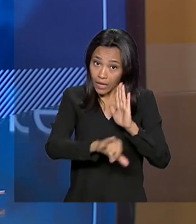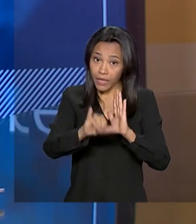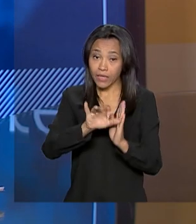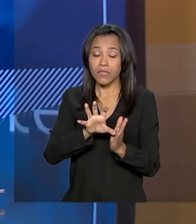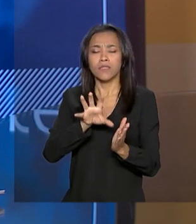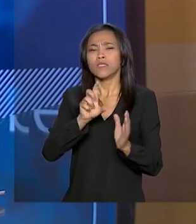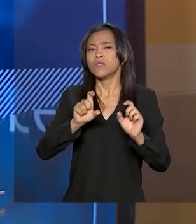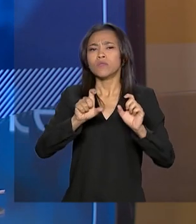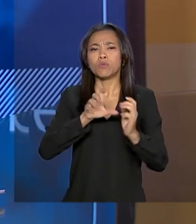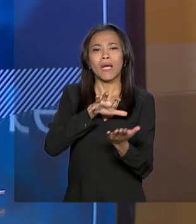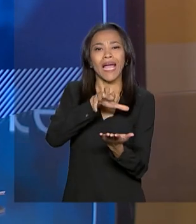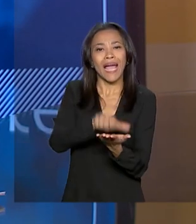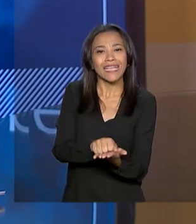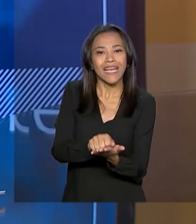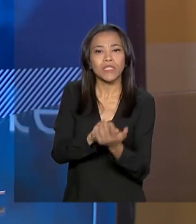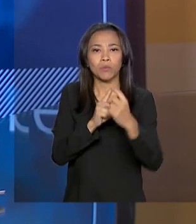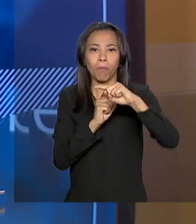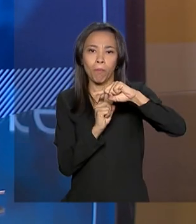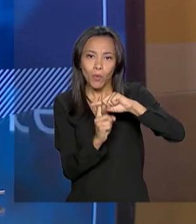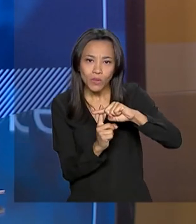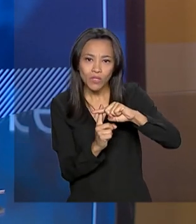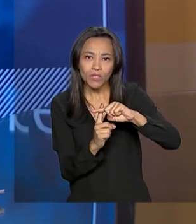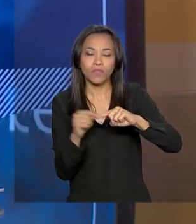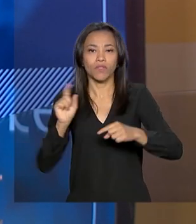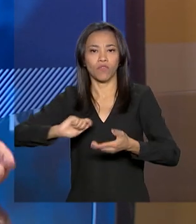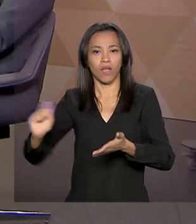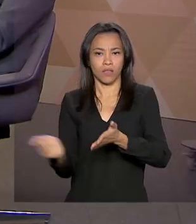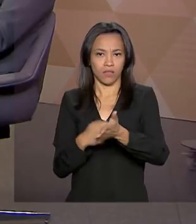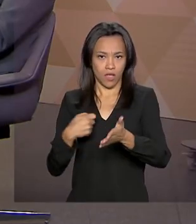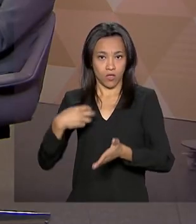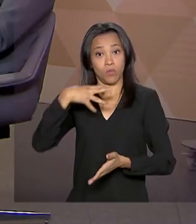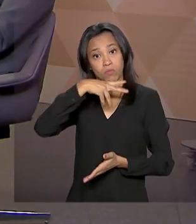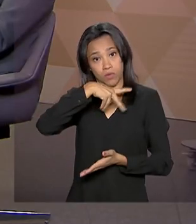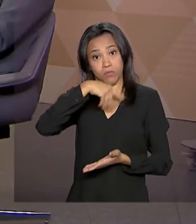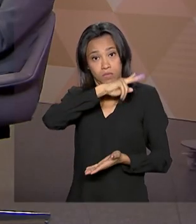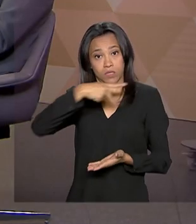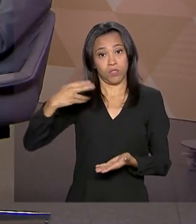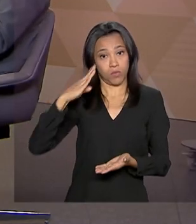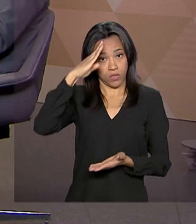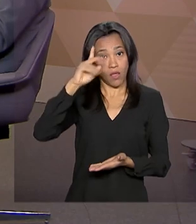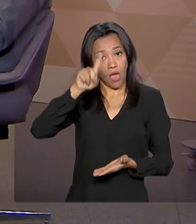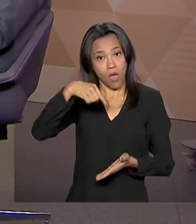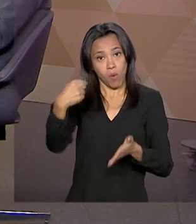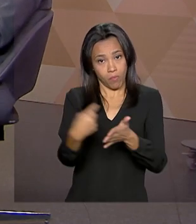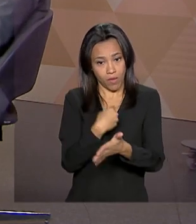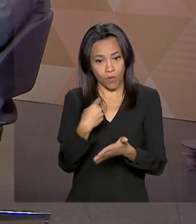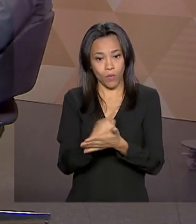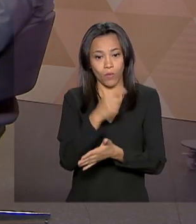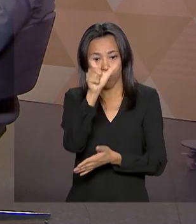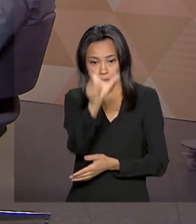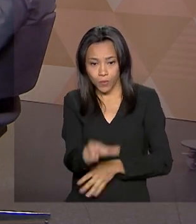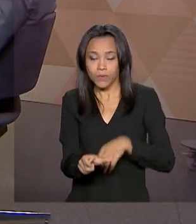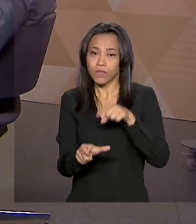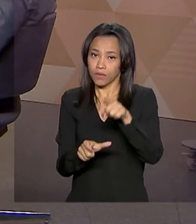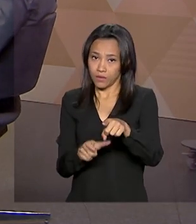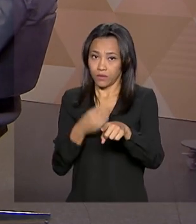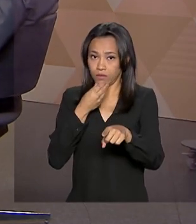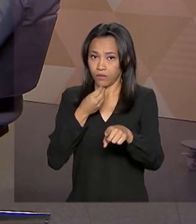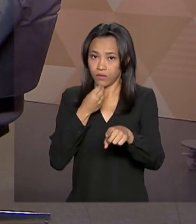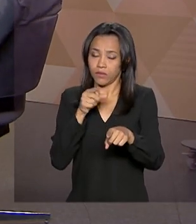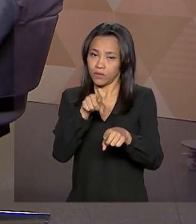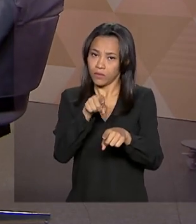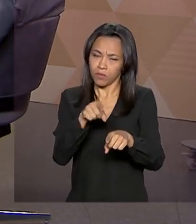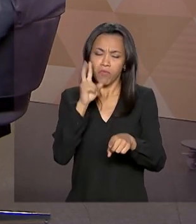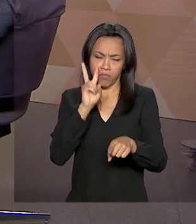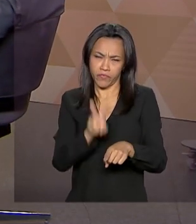abril pelo presidente Jair Bolsonaro. E essa é uma pergunta do Gleitson Marques, ele é agente de proteção da aviação